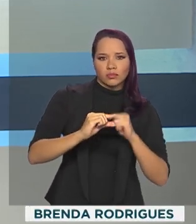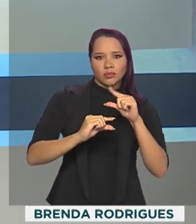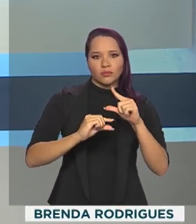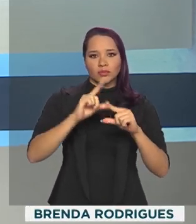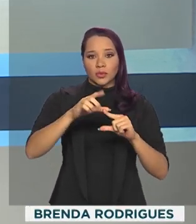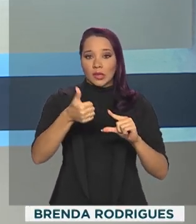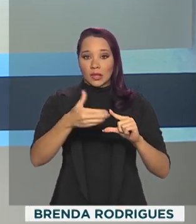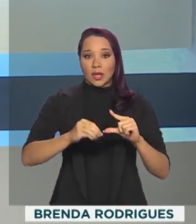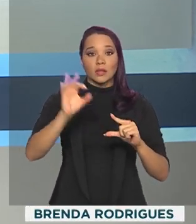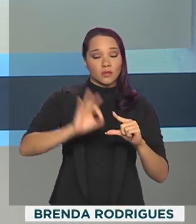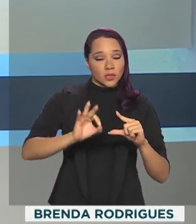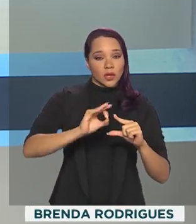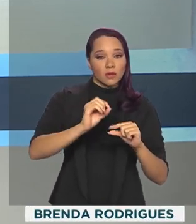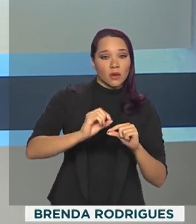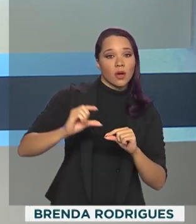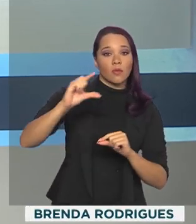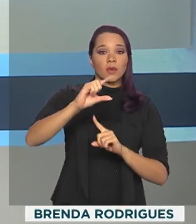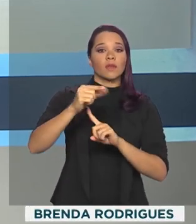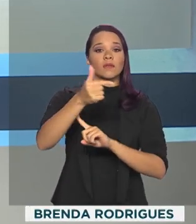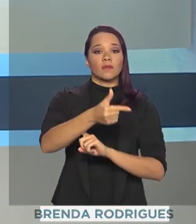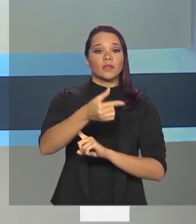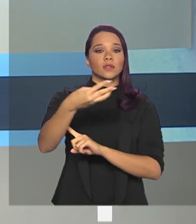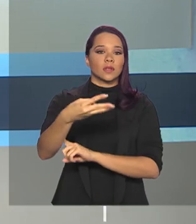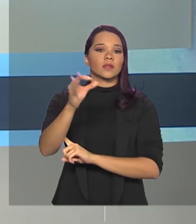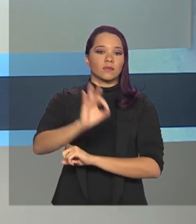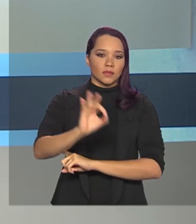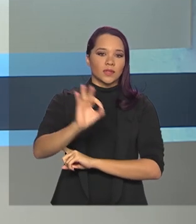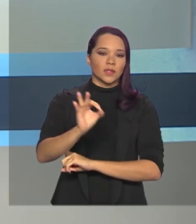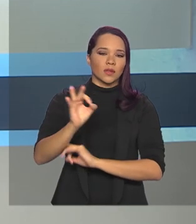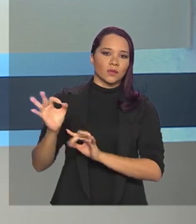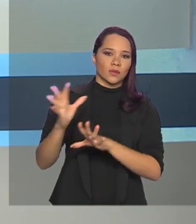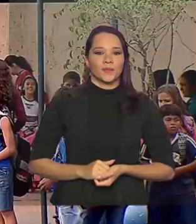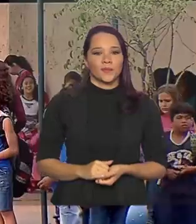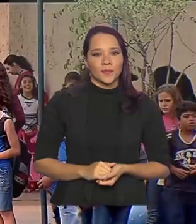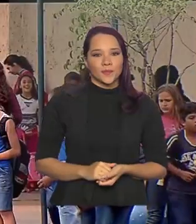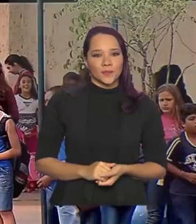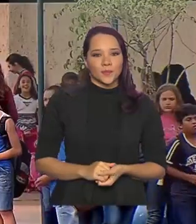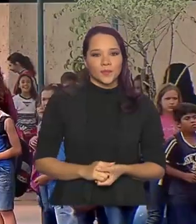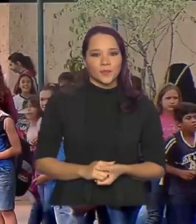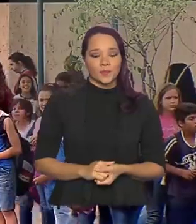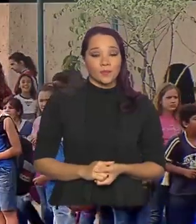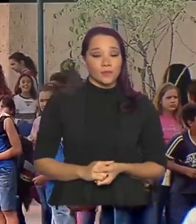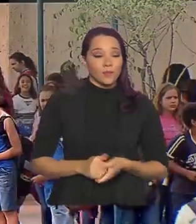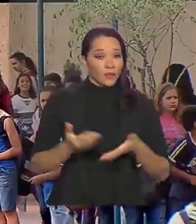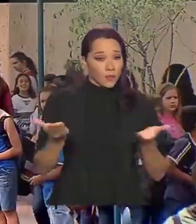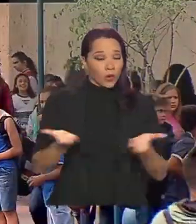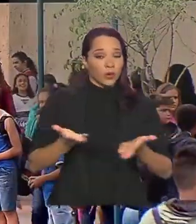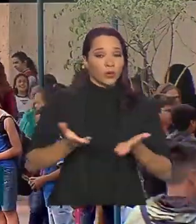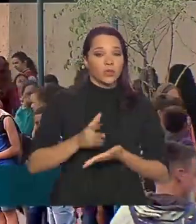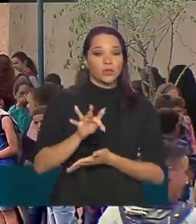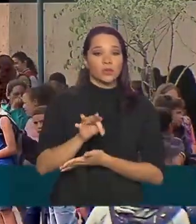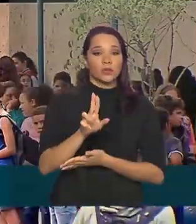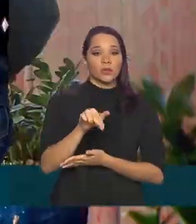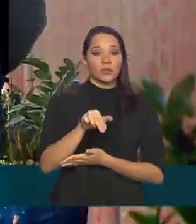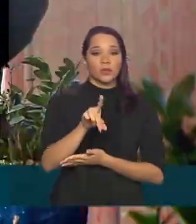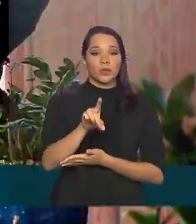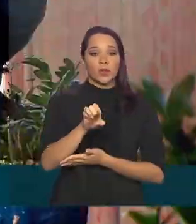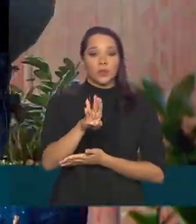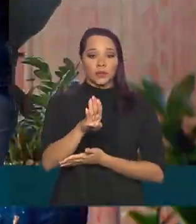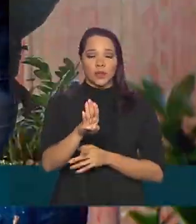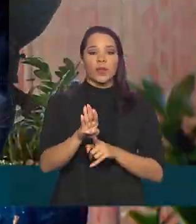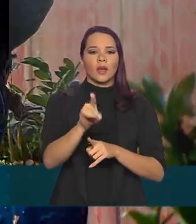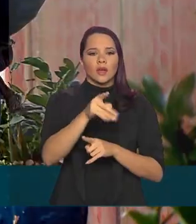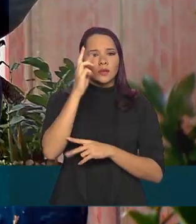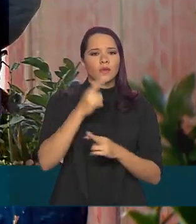dos atuais 10% para 23% do total do fundo. Atualmente, o Fundeb é responsável por